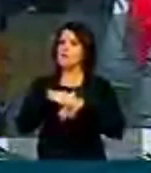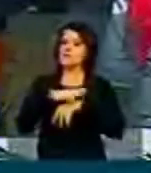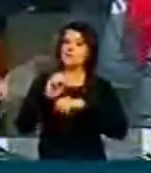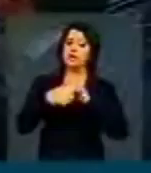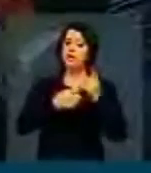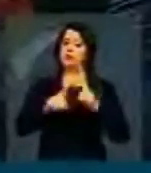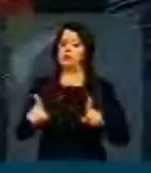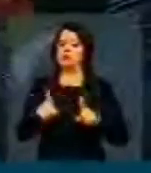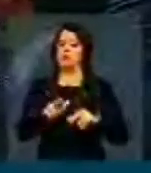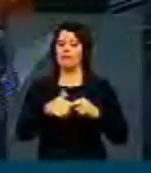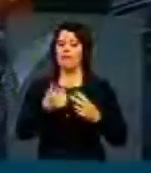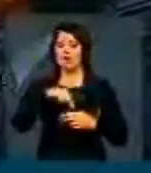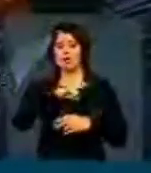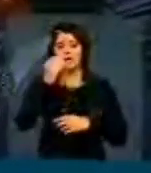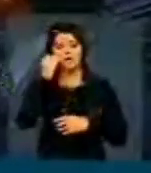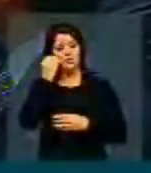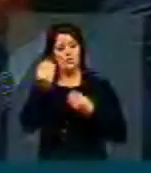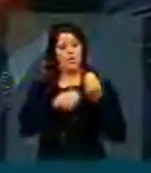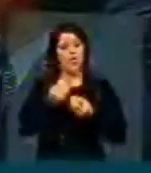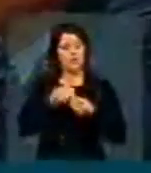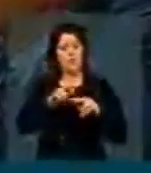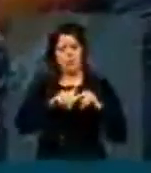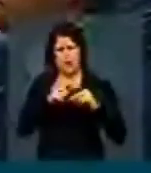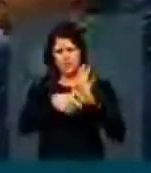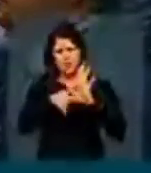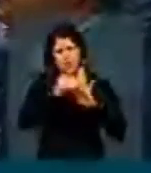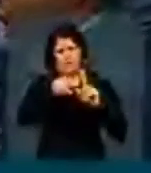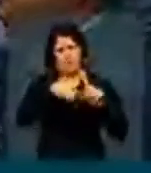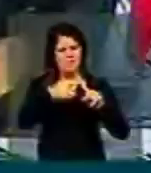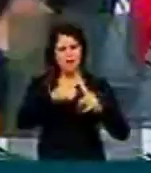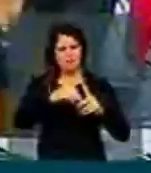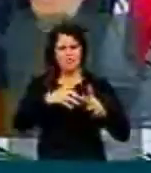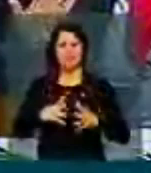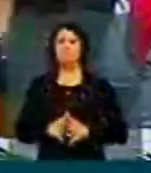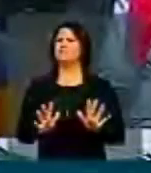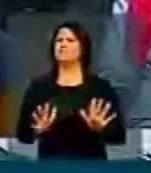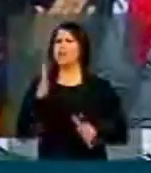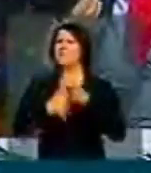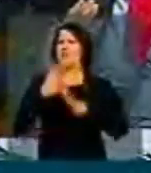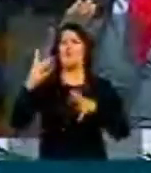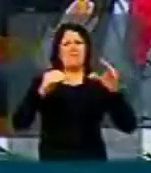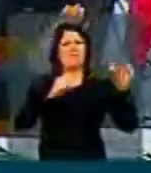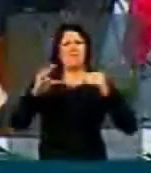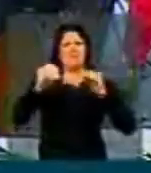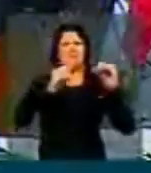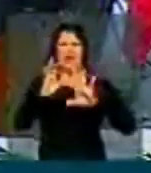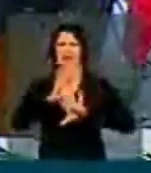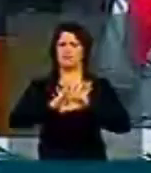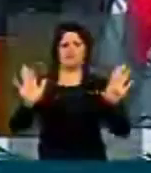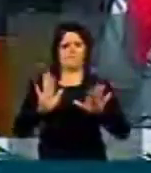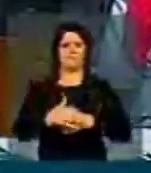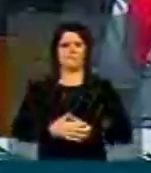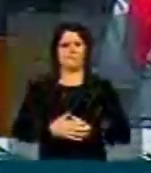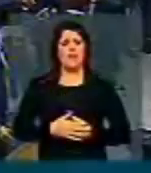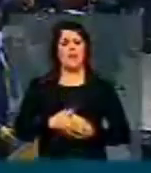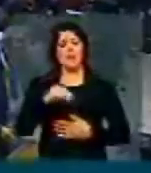votações. É o que nós estamos fazendo, presidente. por um artigo você pediu. acreditável. Eu não posso atrair discussão. Há outros que não querem.